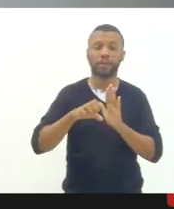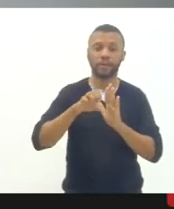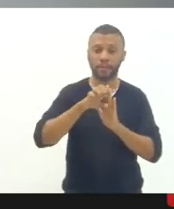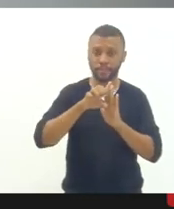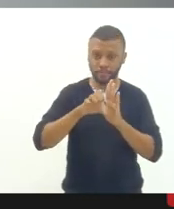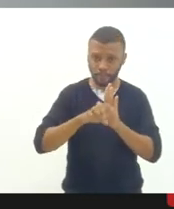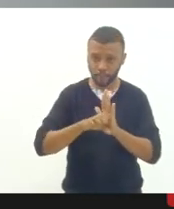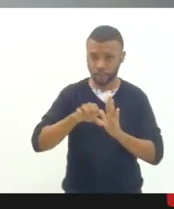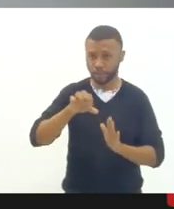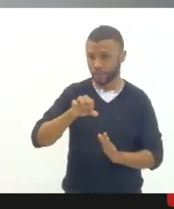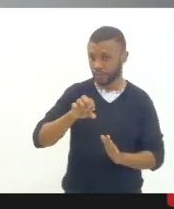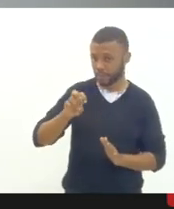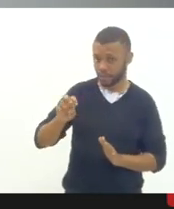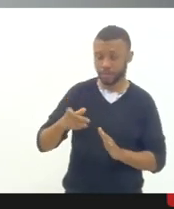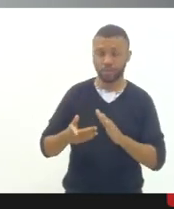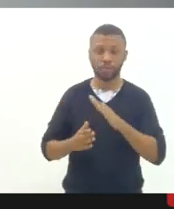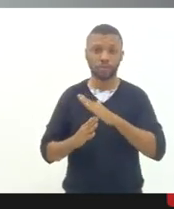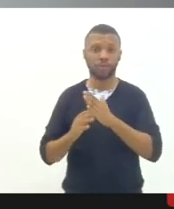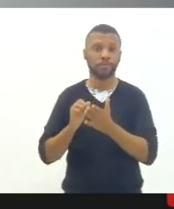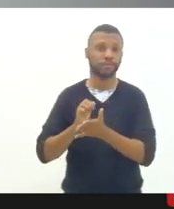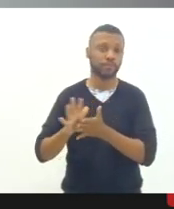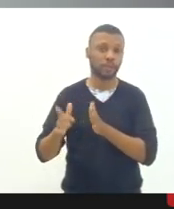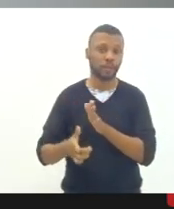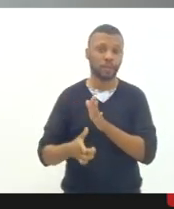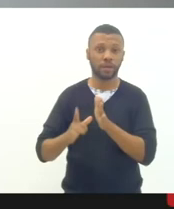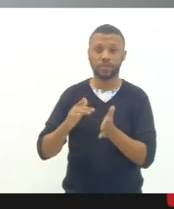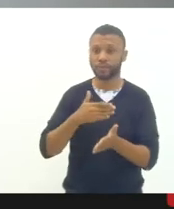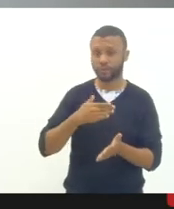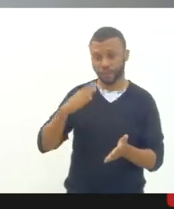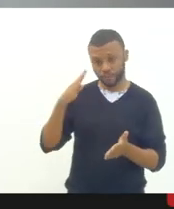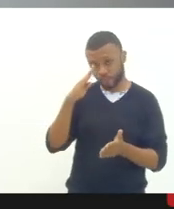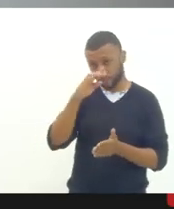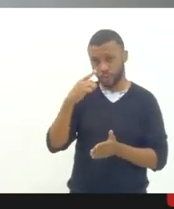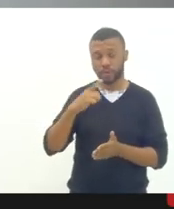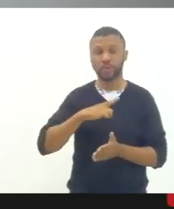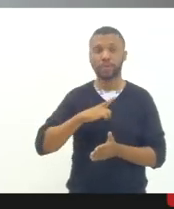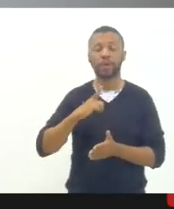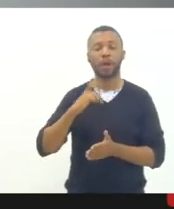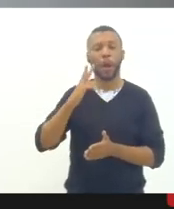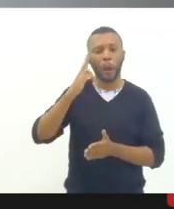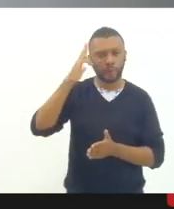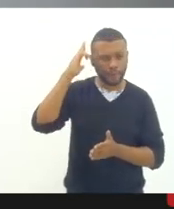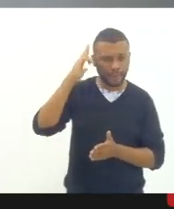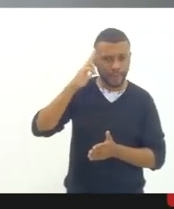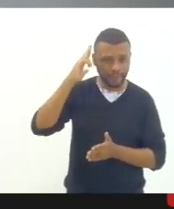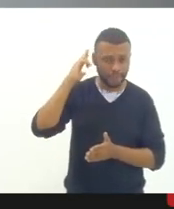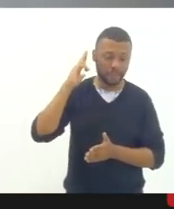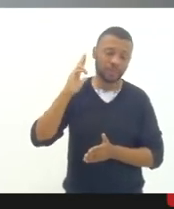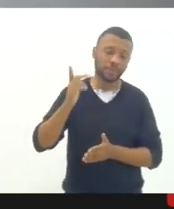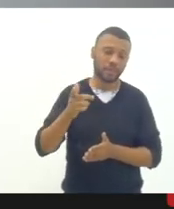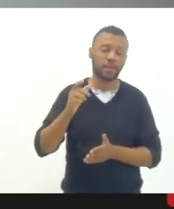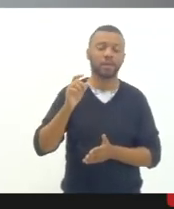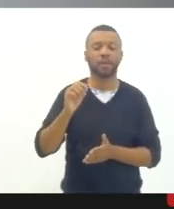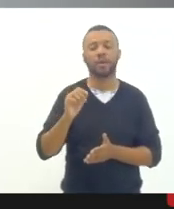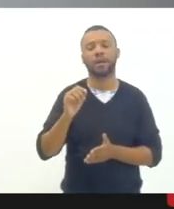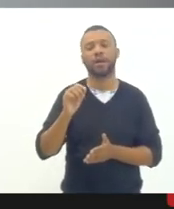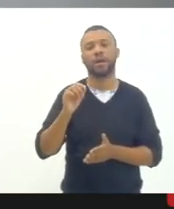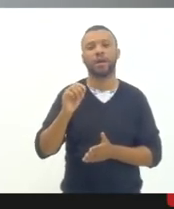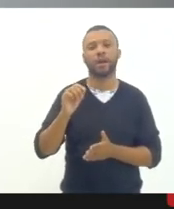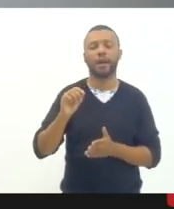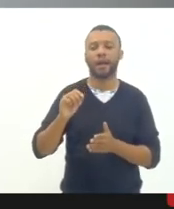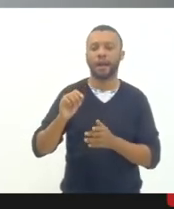ou seja até antes deste governo Bolsonaro a gente já tinha no governo Temer a gestação e a